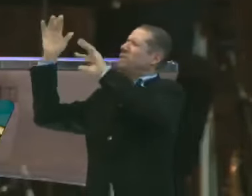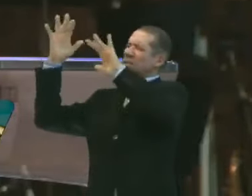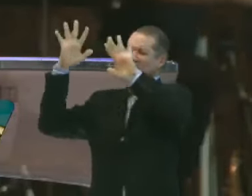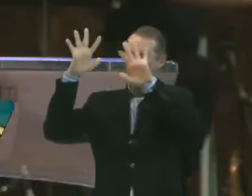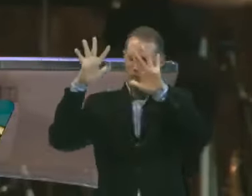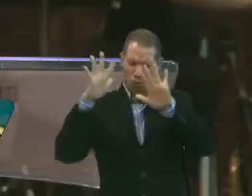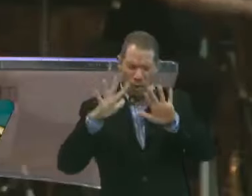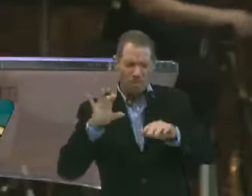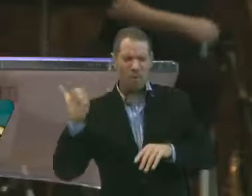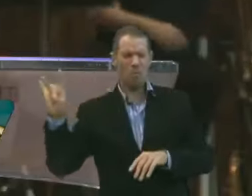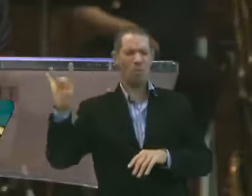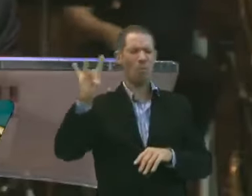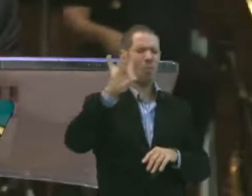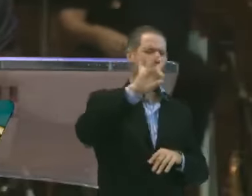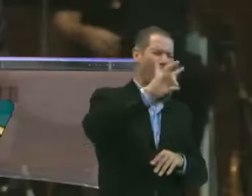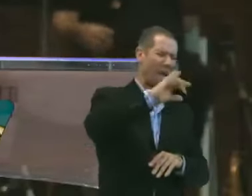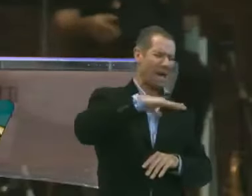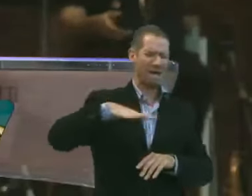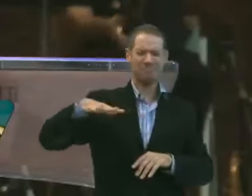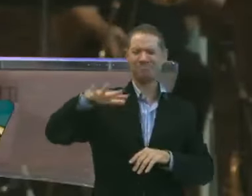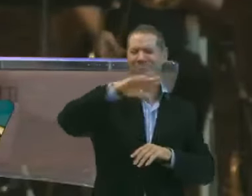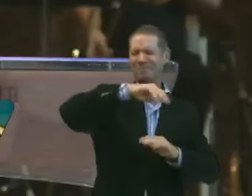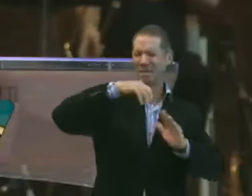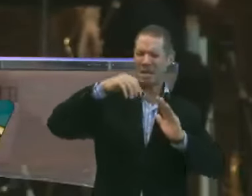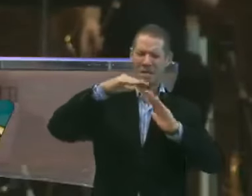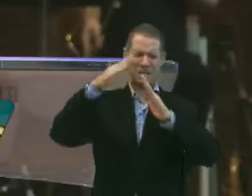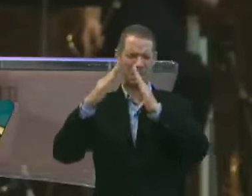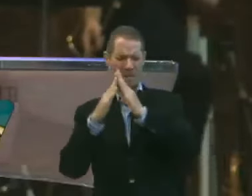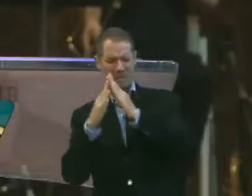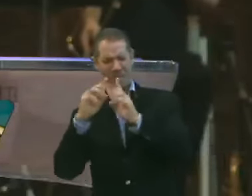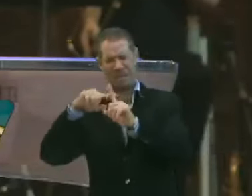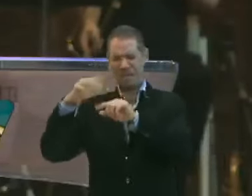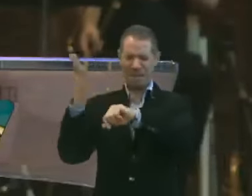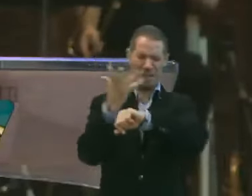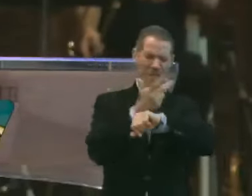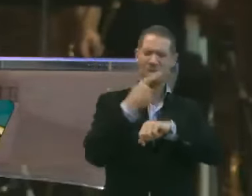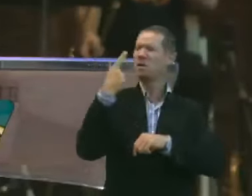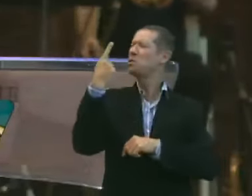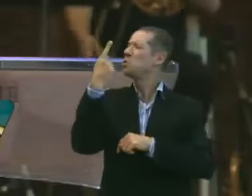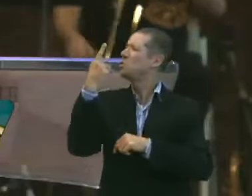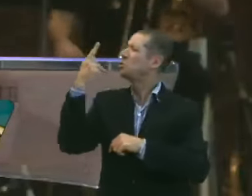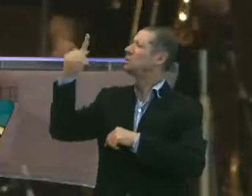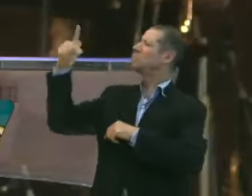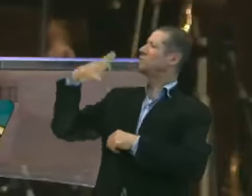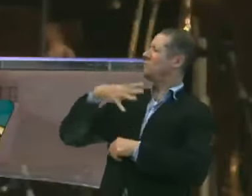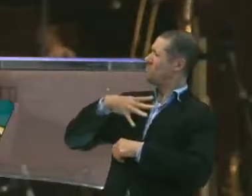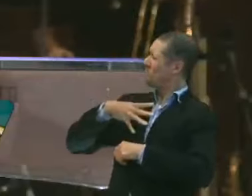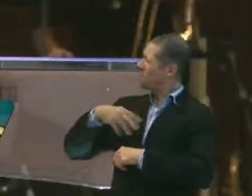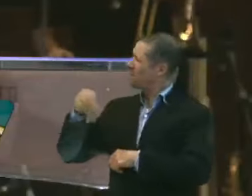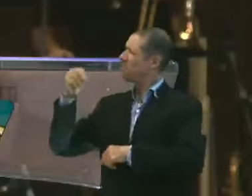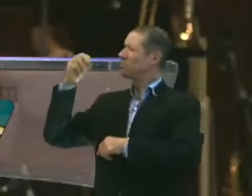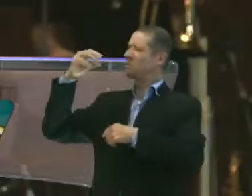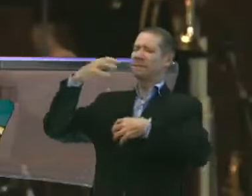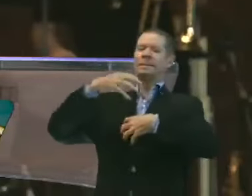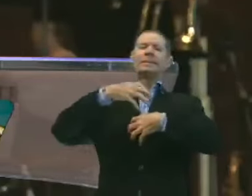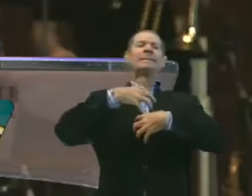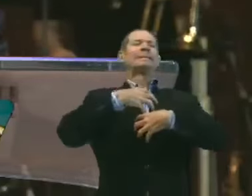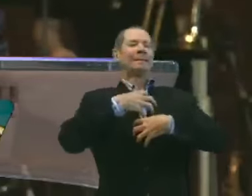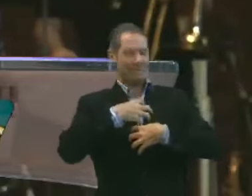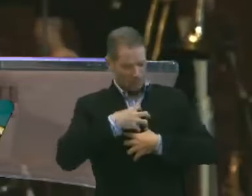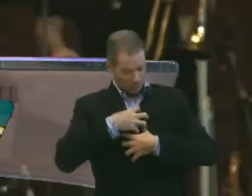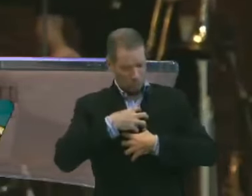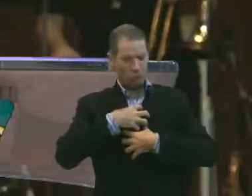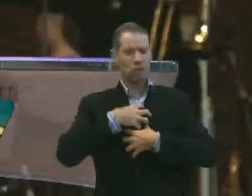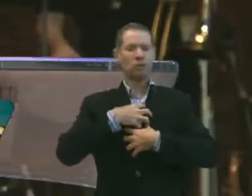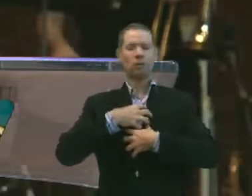tua mão. Sobre a tua igreja. Estende a tua mão. Sobre os teus filhos. Faz-nos sentir pai.